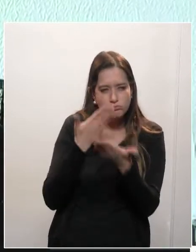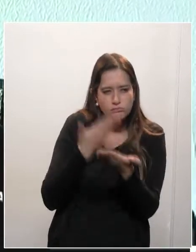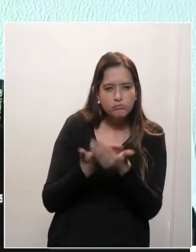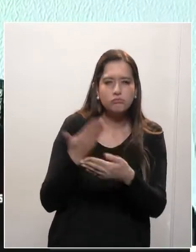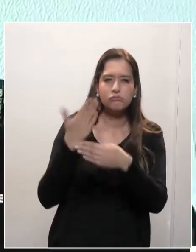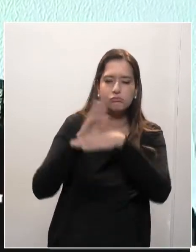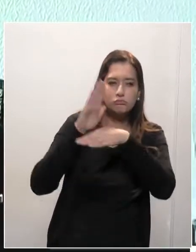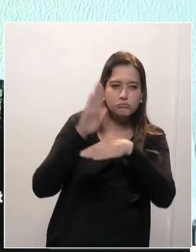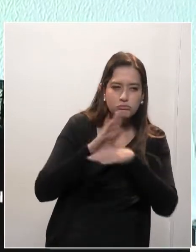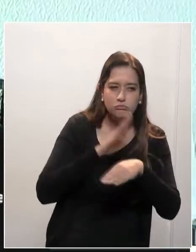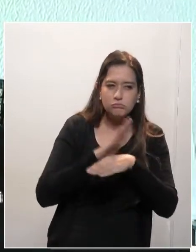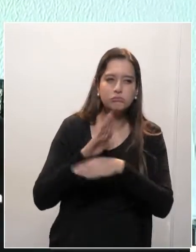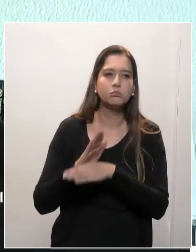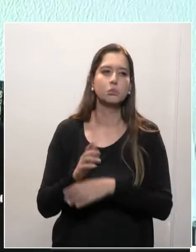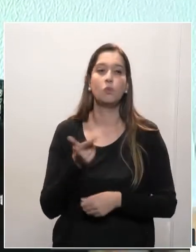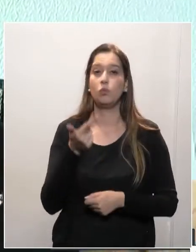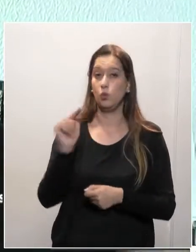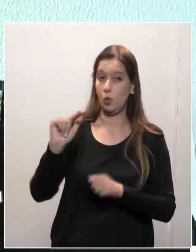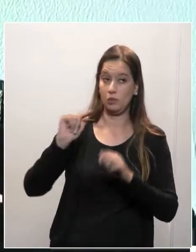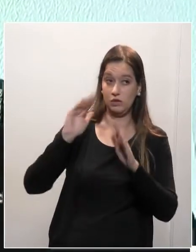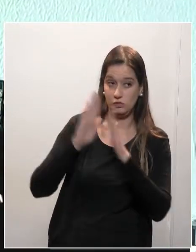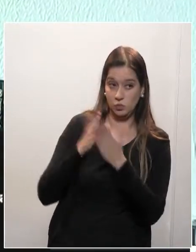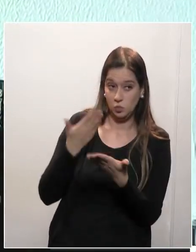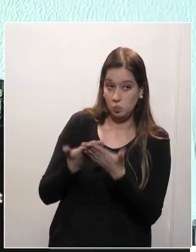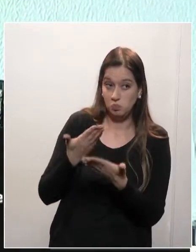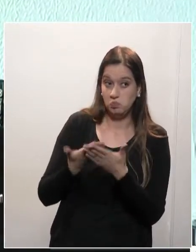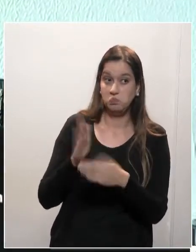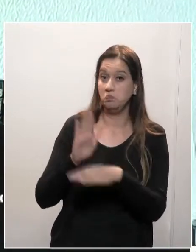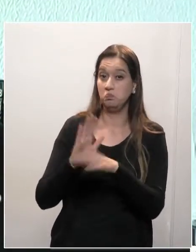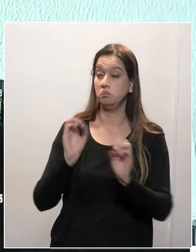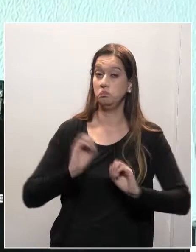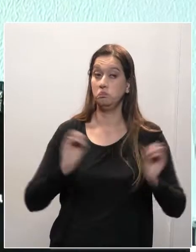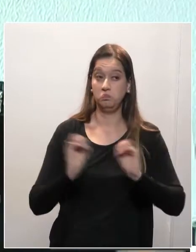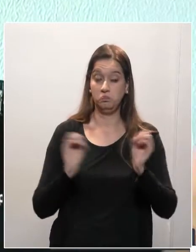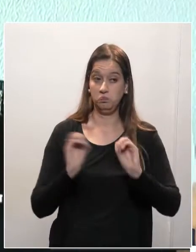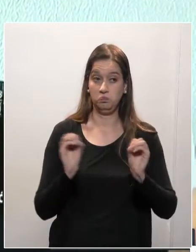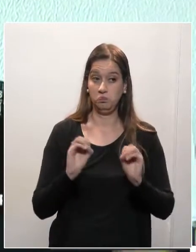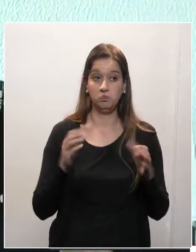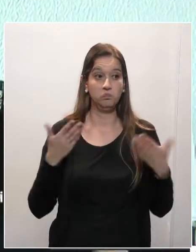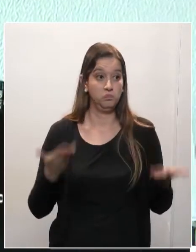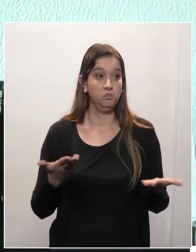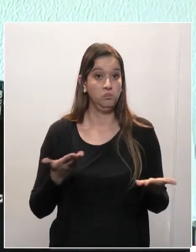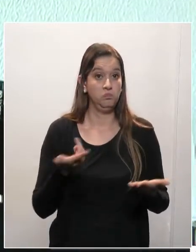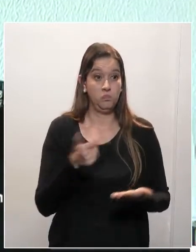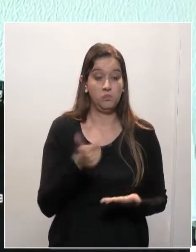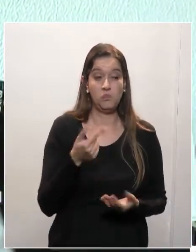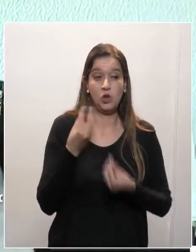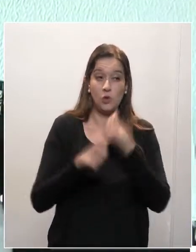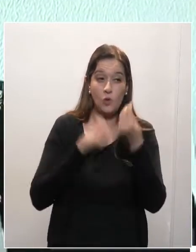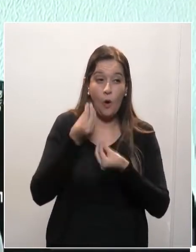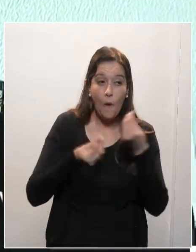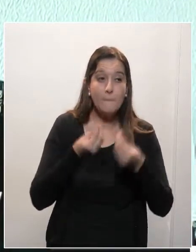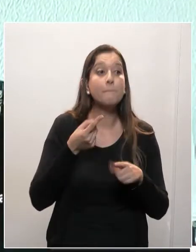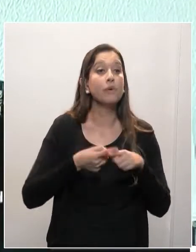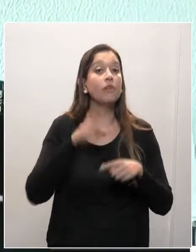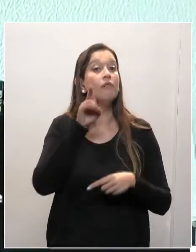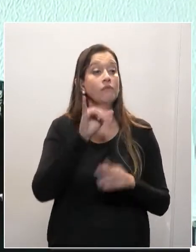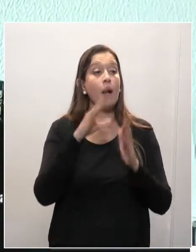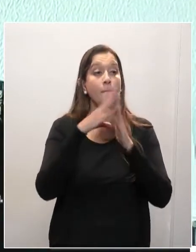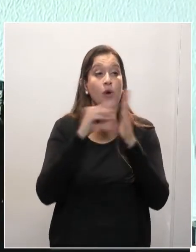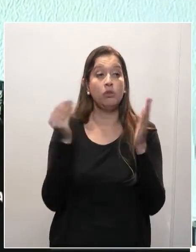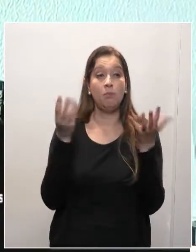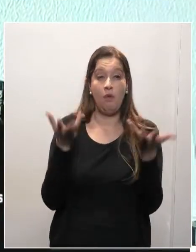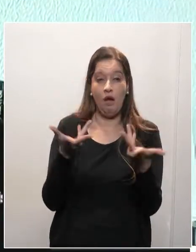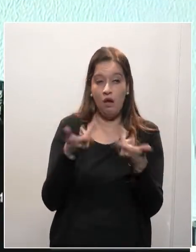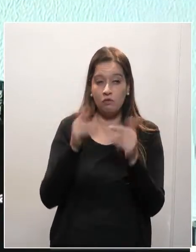Porque o cobertor é curto. Não dá para criar um modelo de excelência, é o que se visa em algumas, e deixar outras no